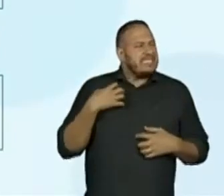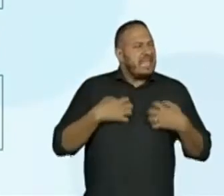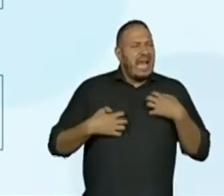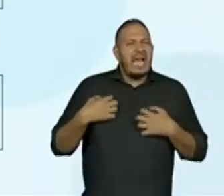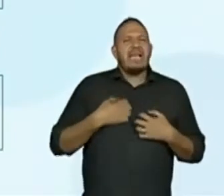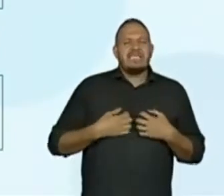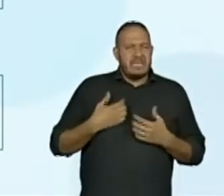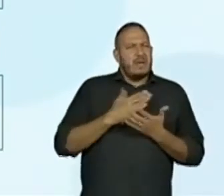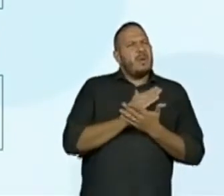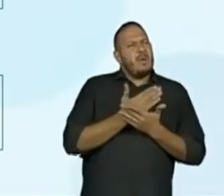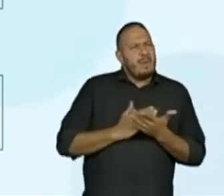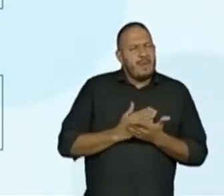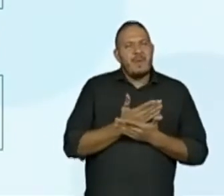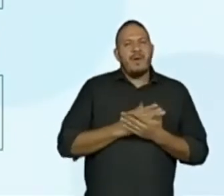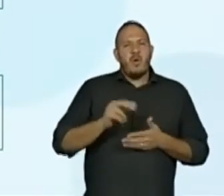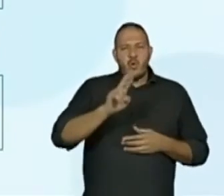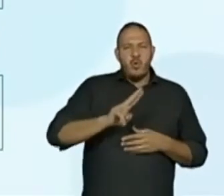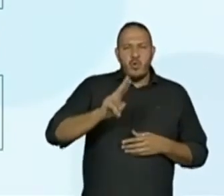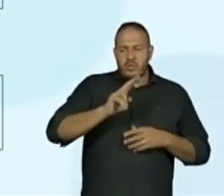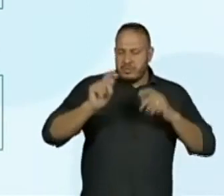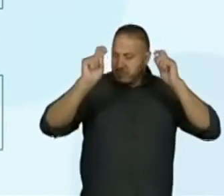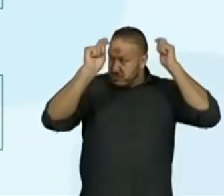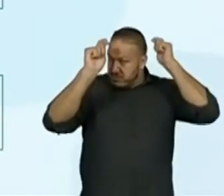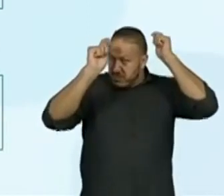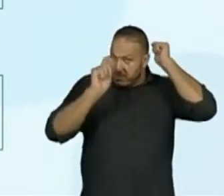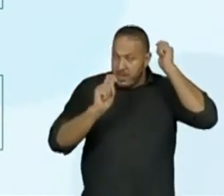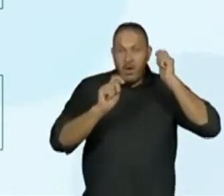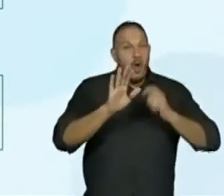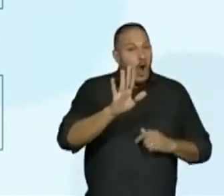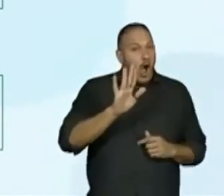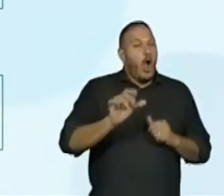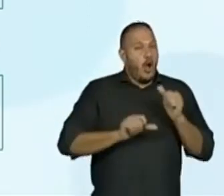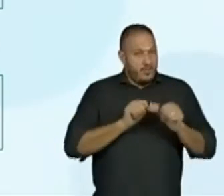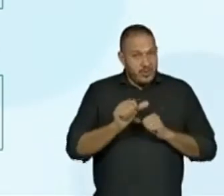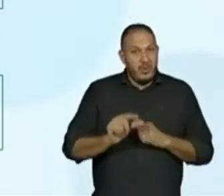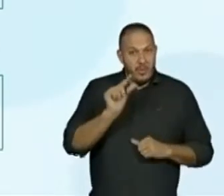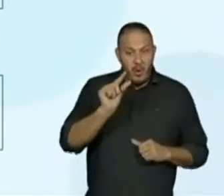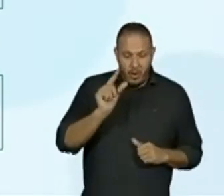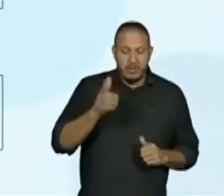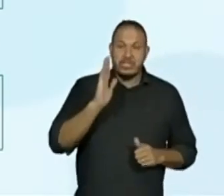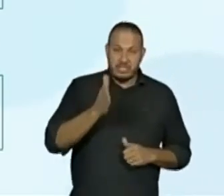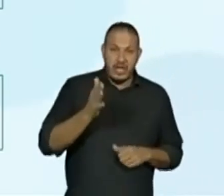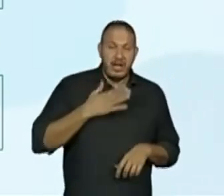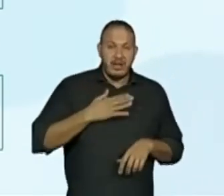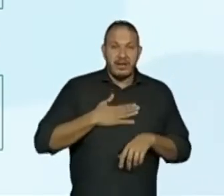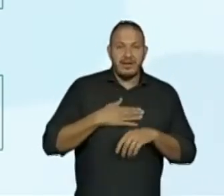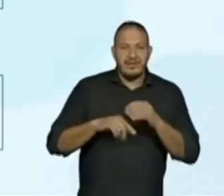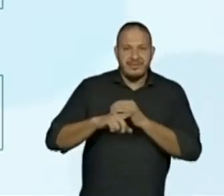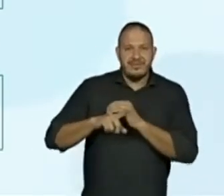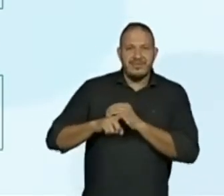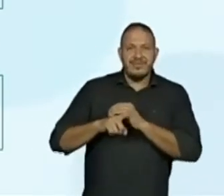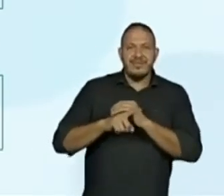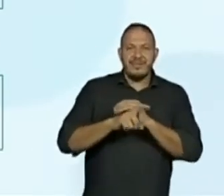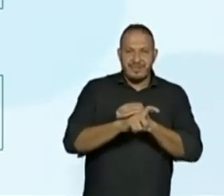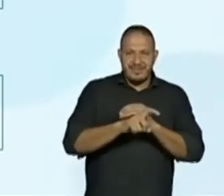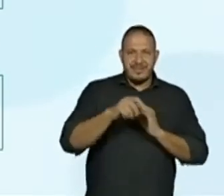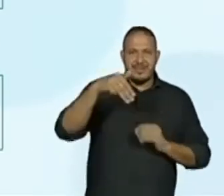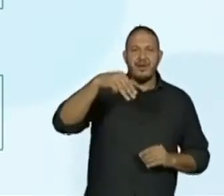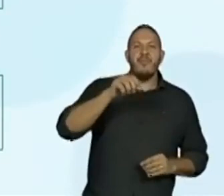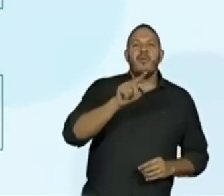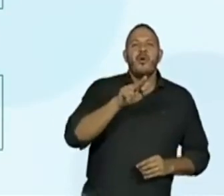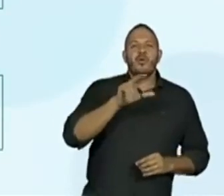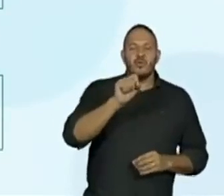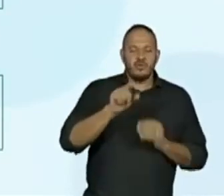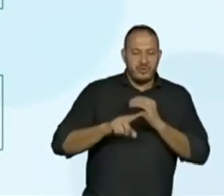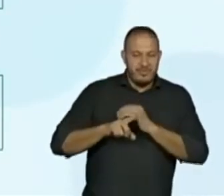incomodado com o uso do chapéu. Ó, a gente vai mudar um pouquinho. Já que o molusco anda e faz cócegas na cabeça.